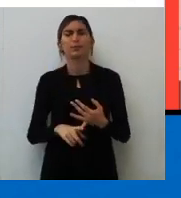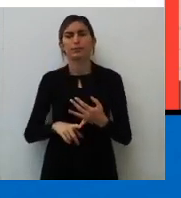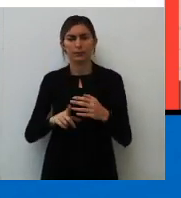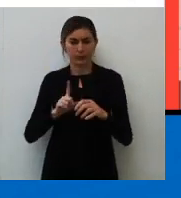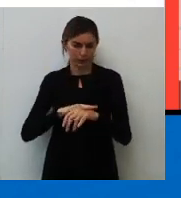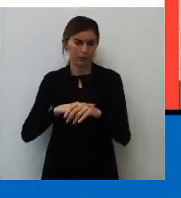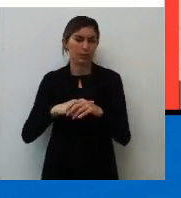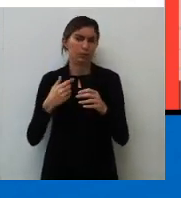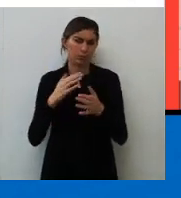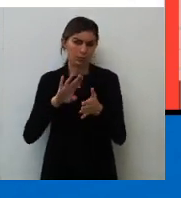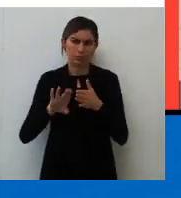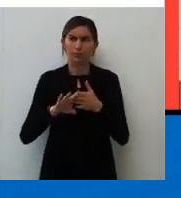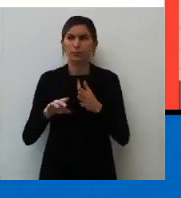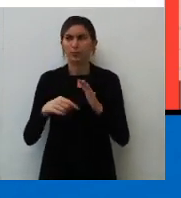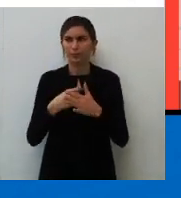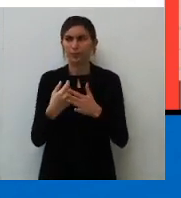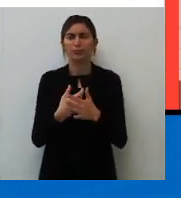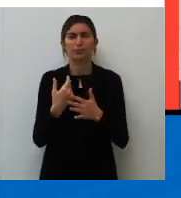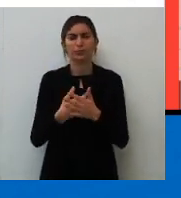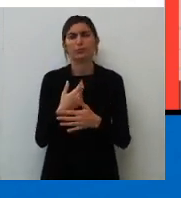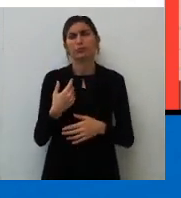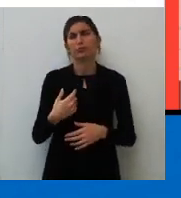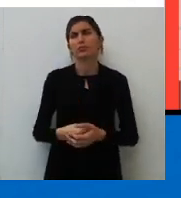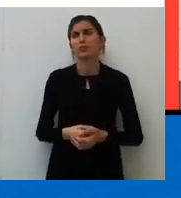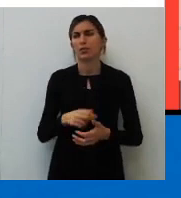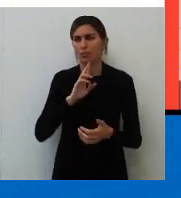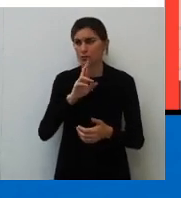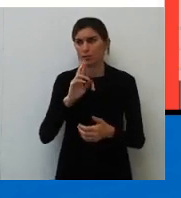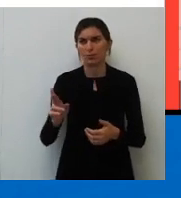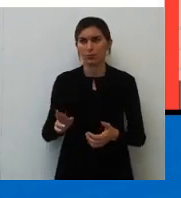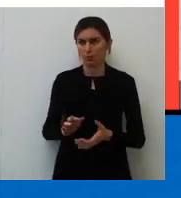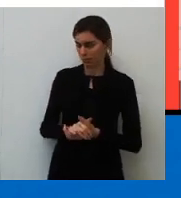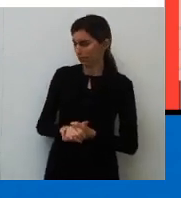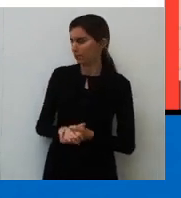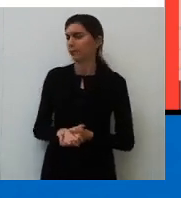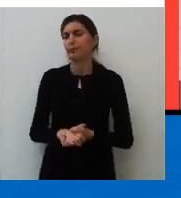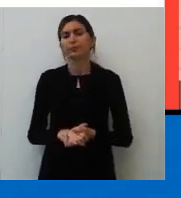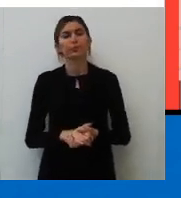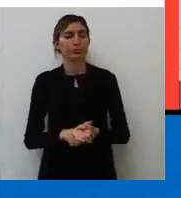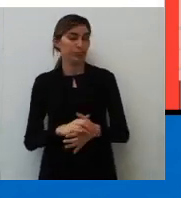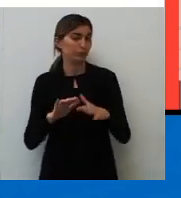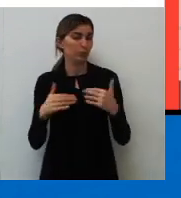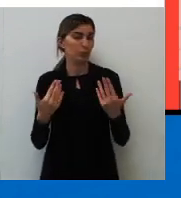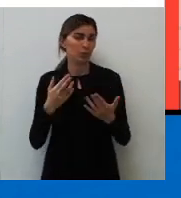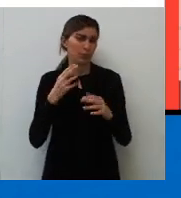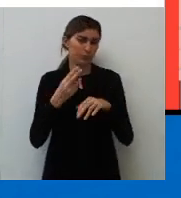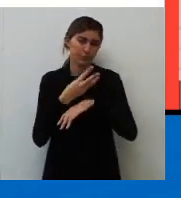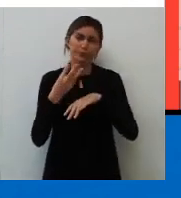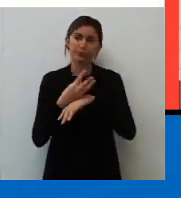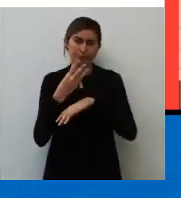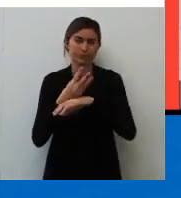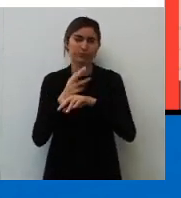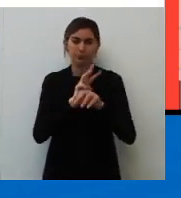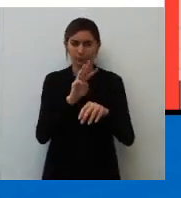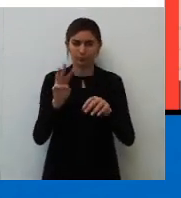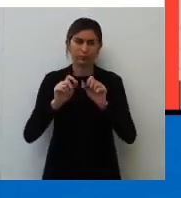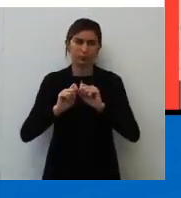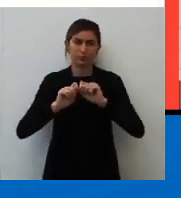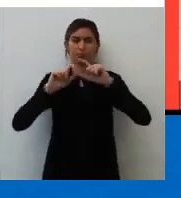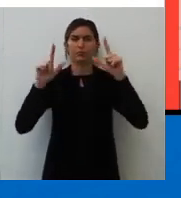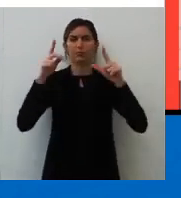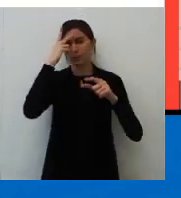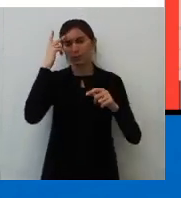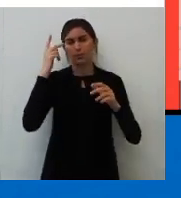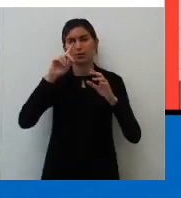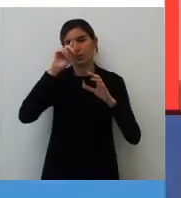Vai mandando pergunta pro Instagram, gente. Vai que eu respondo ao vivo aqui. Beleza? Ou pro WhatsApp. Coloca o WhatsApp na tela mais uma vez pro pessoal